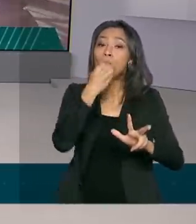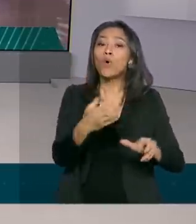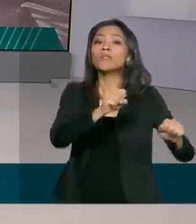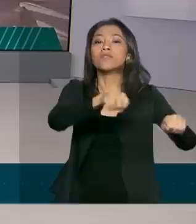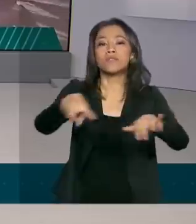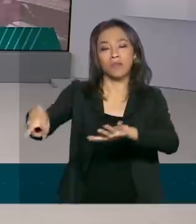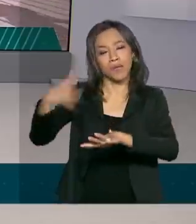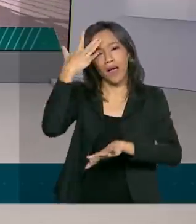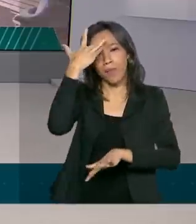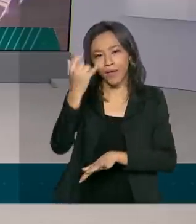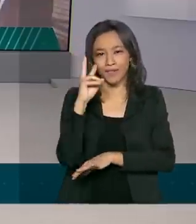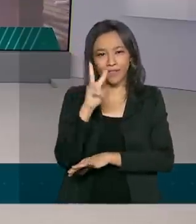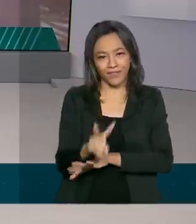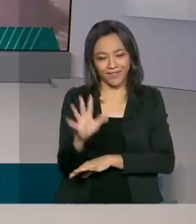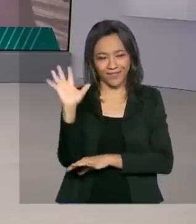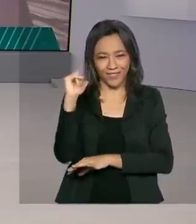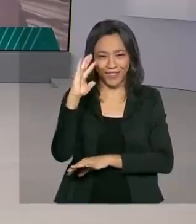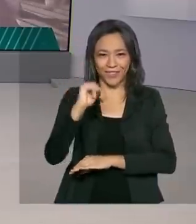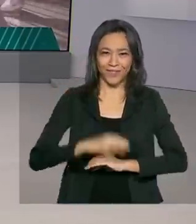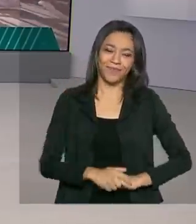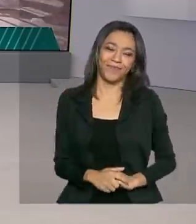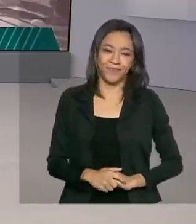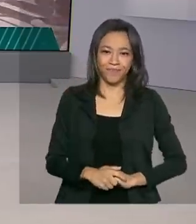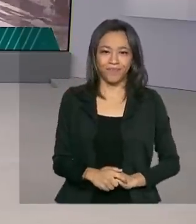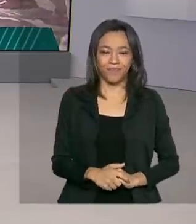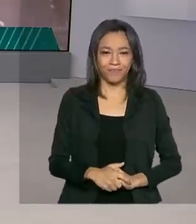A gente se encontra amanhã. Até lá. Tchau, tchau.